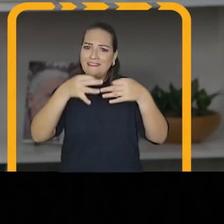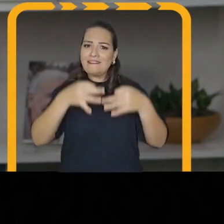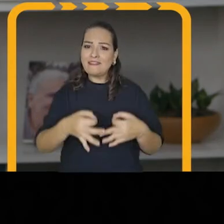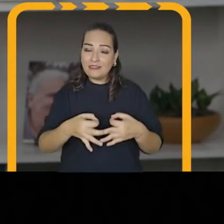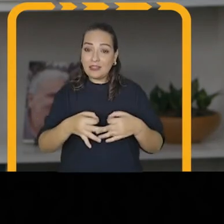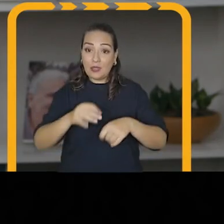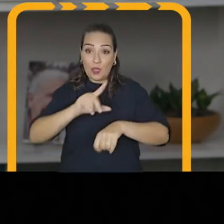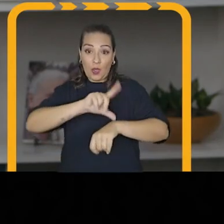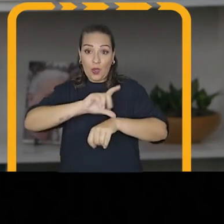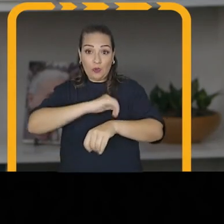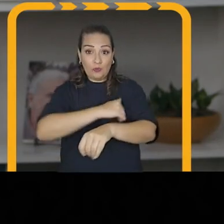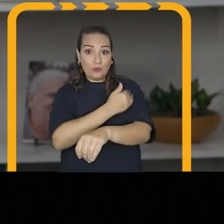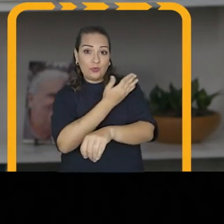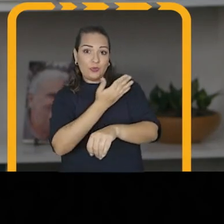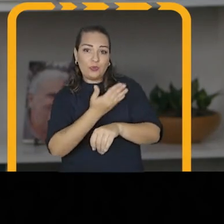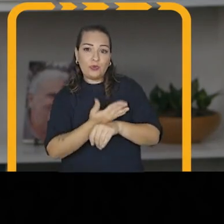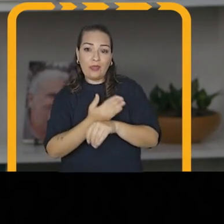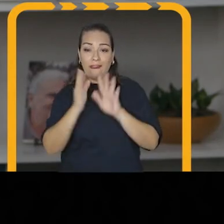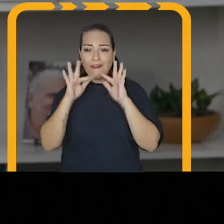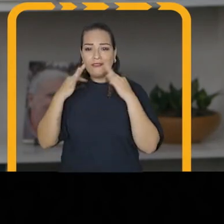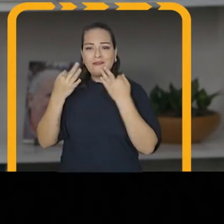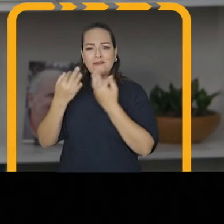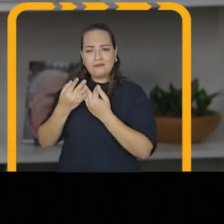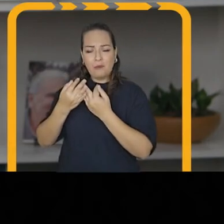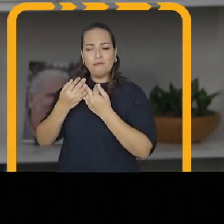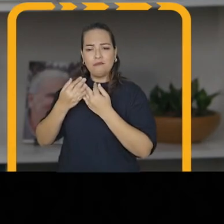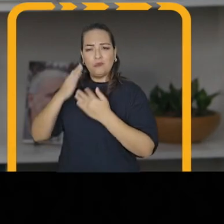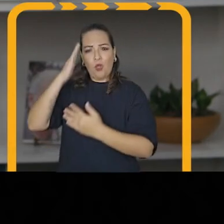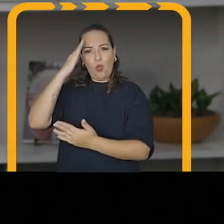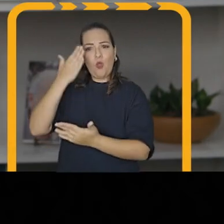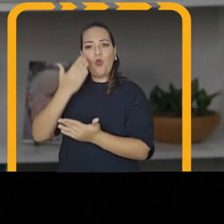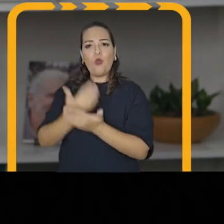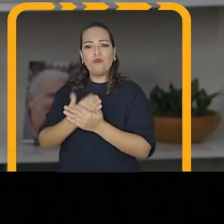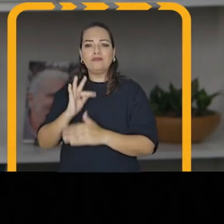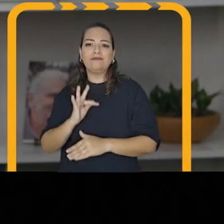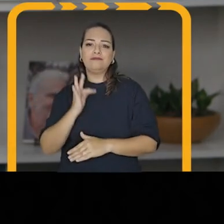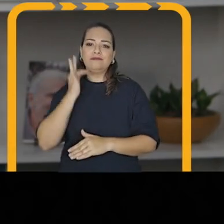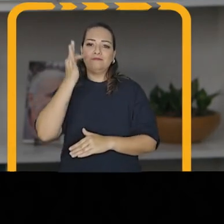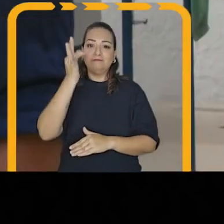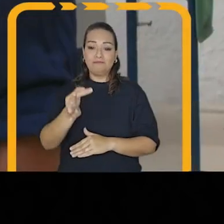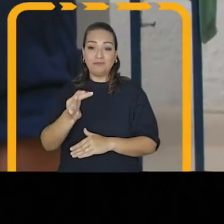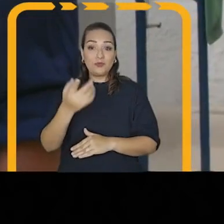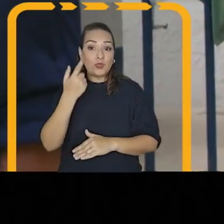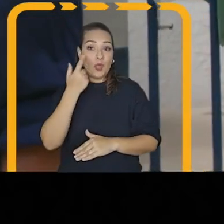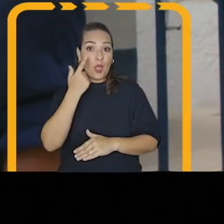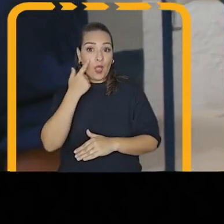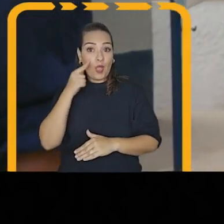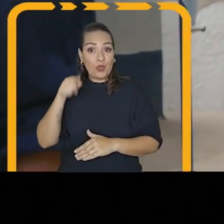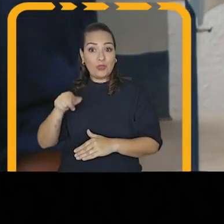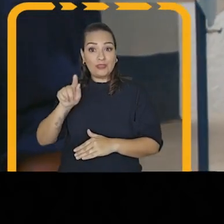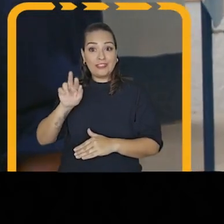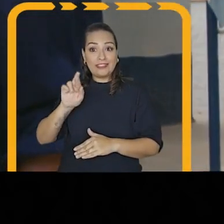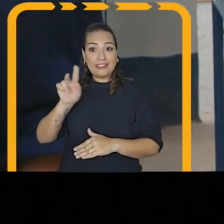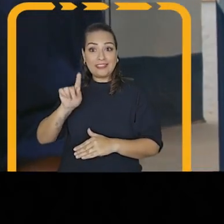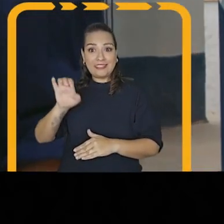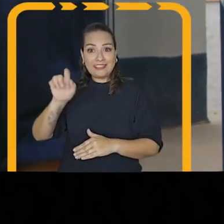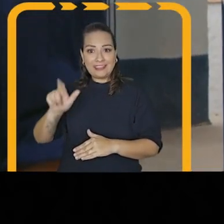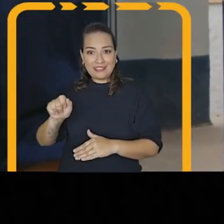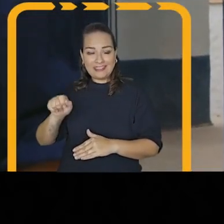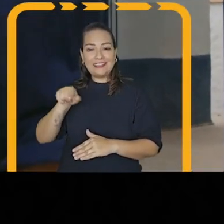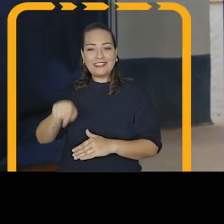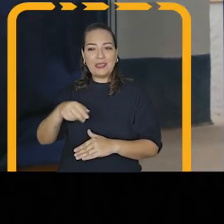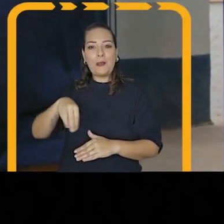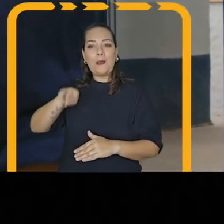integral. Os pais ficam mais confiantes com o futuro dos seus filhos. Olha só o que diz a Graziella, mãe da pequena Giovana,